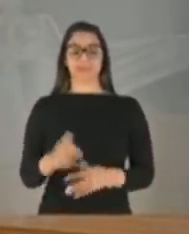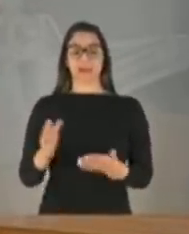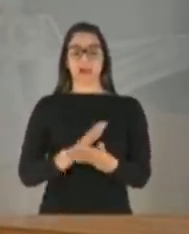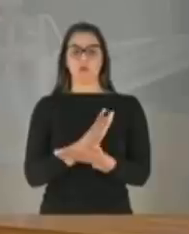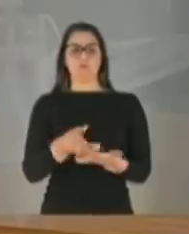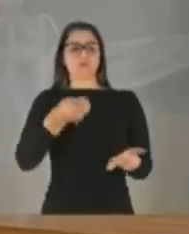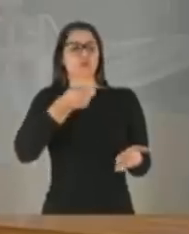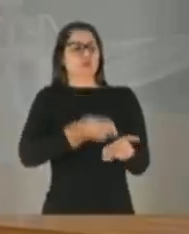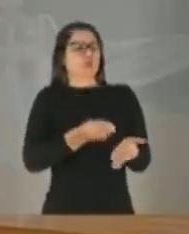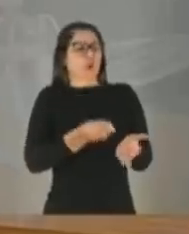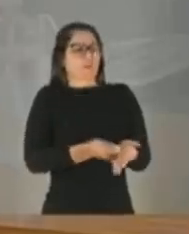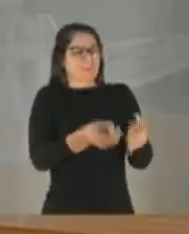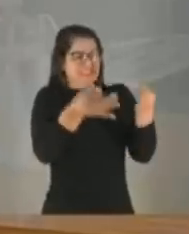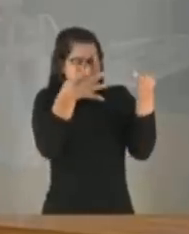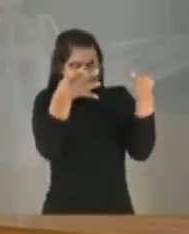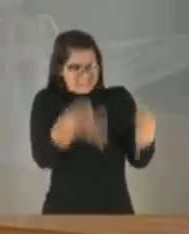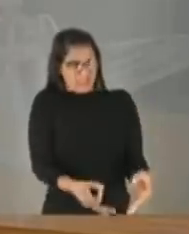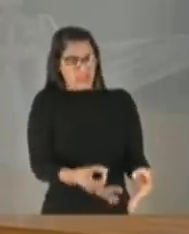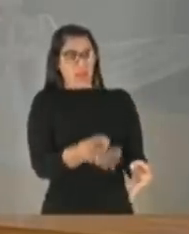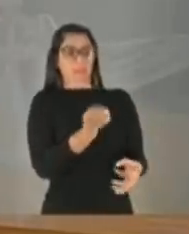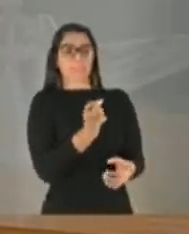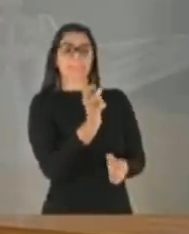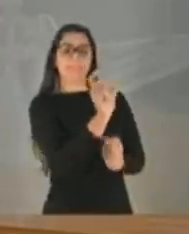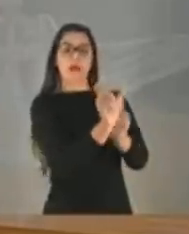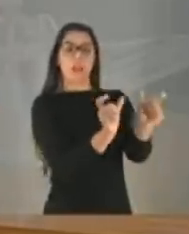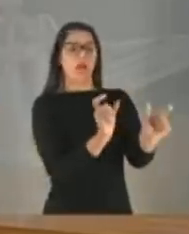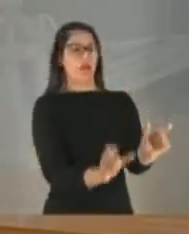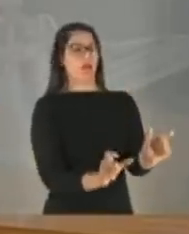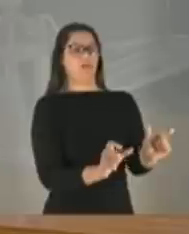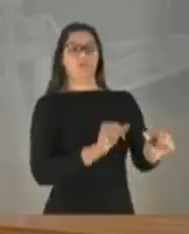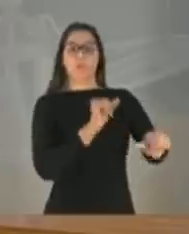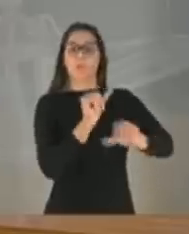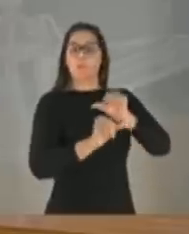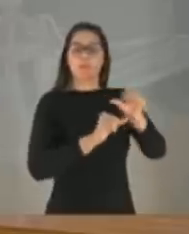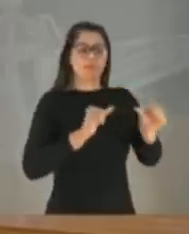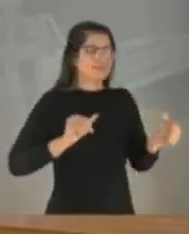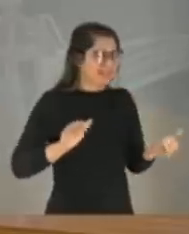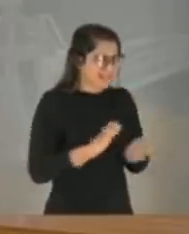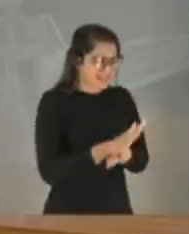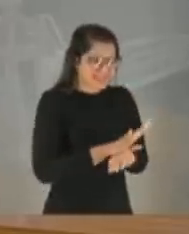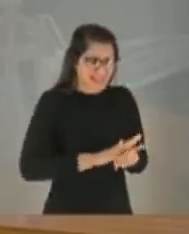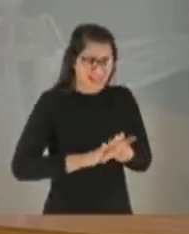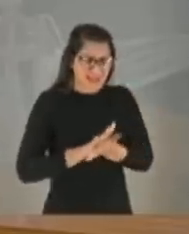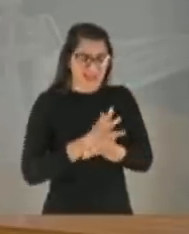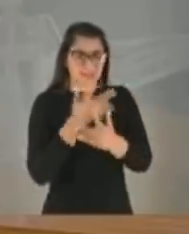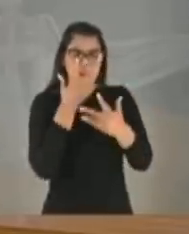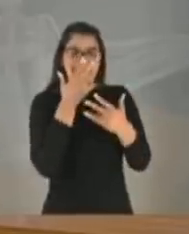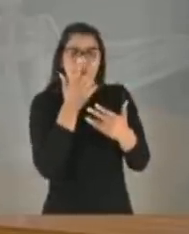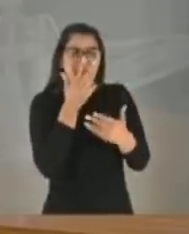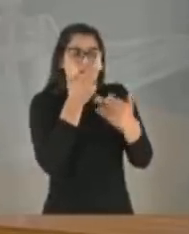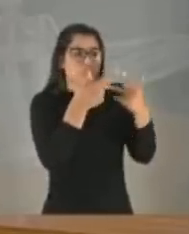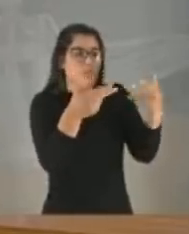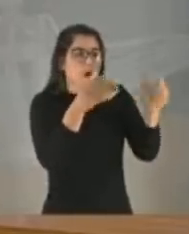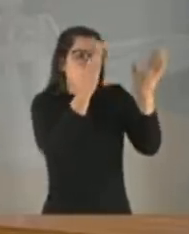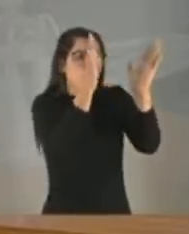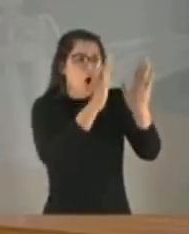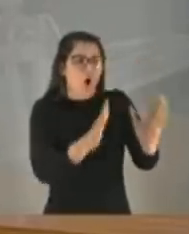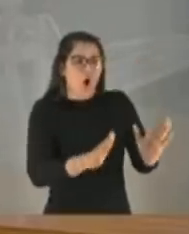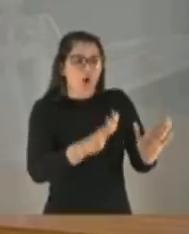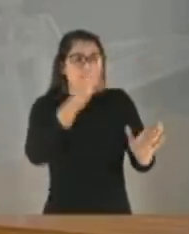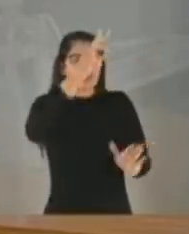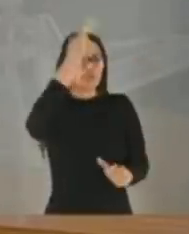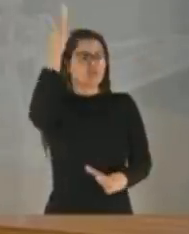exatidão nas palavras, imutabilidade, como se fossem entes divinos que não podem errar.